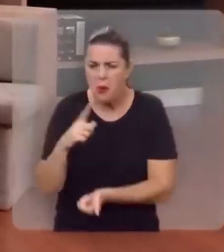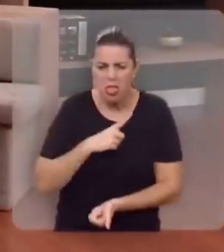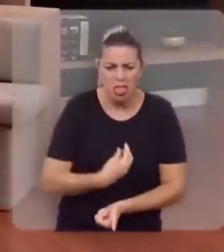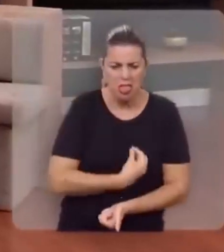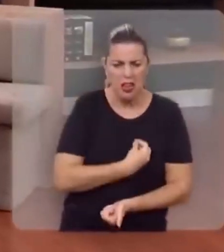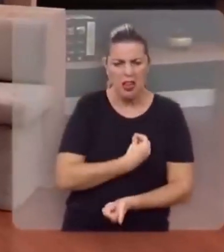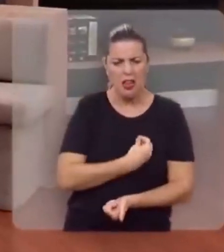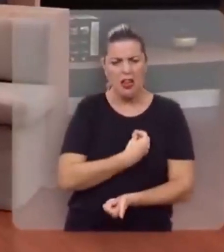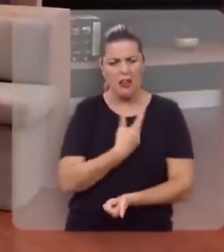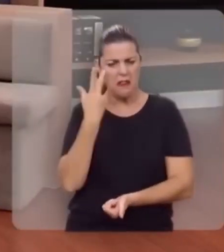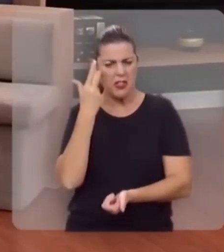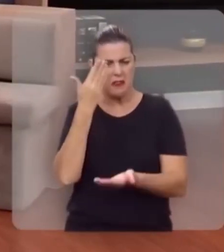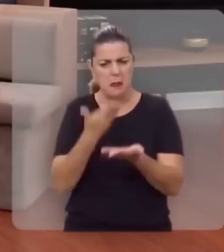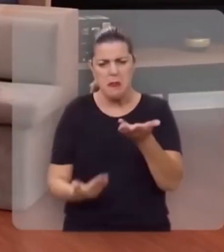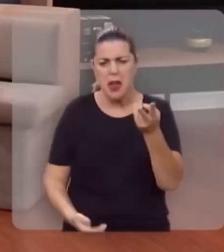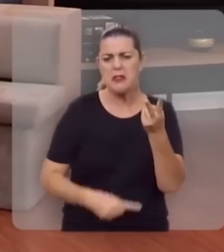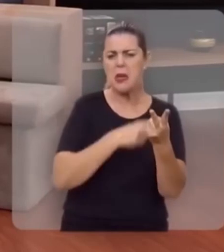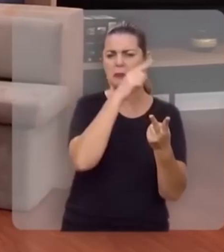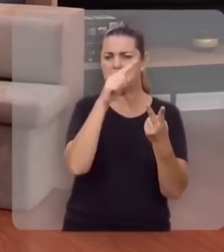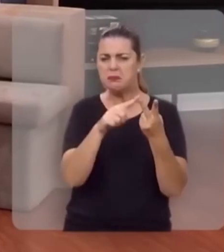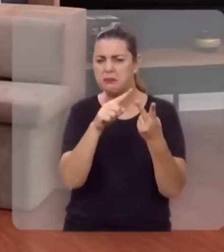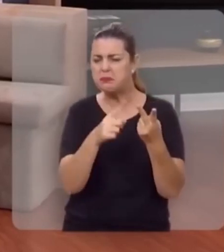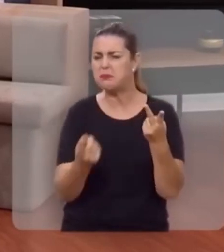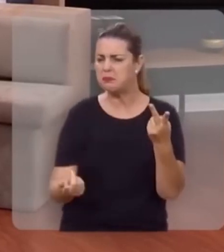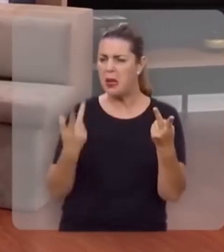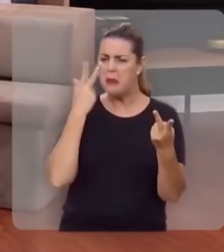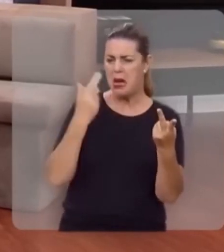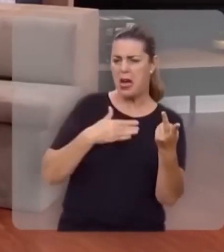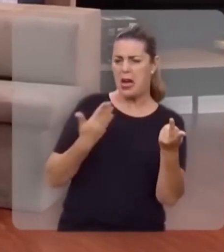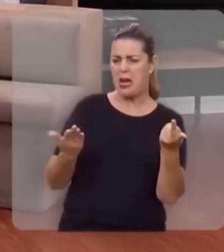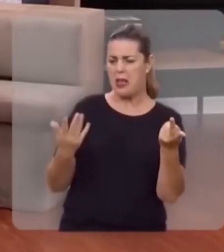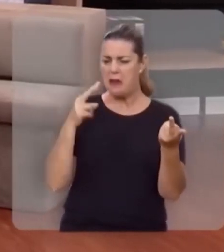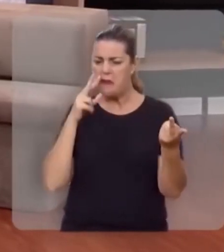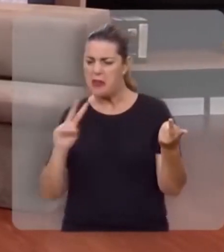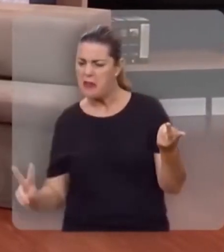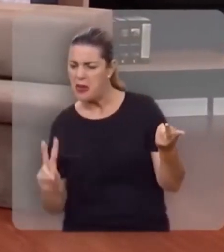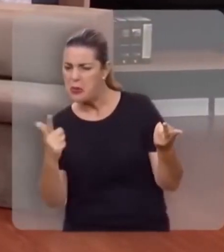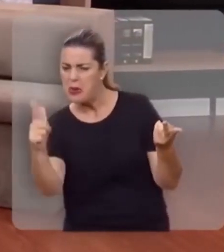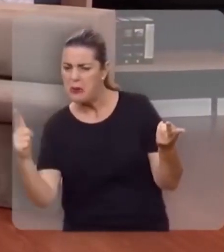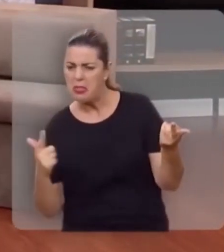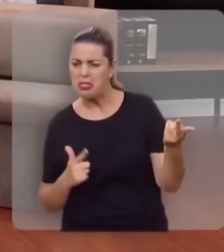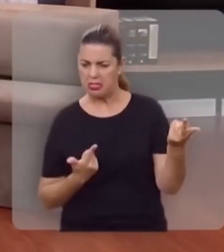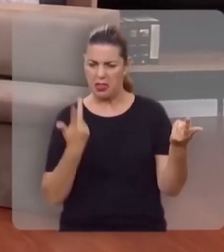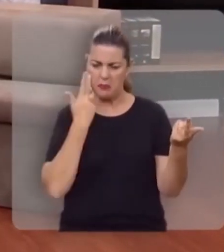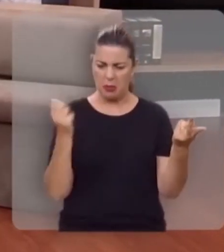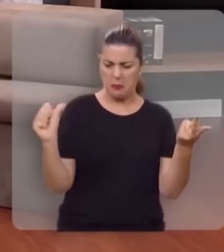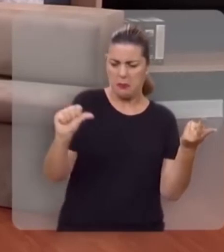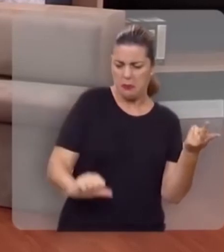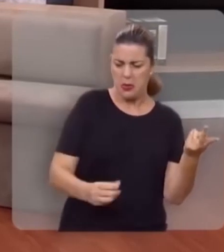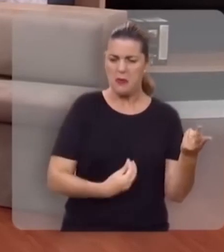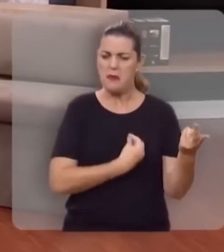caminha, celeremente, ladeira abaixo, para uma desconstrução de valores, para uma